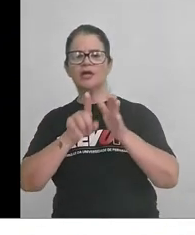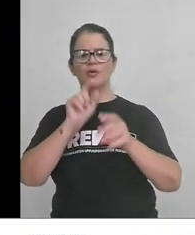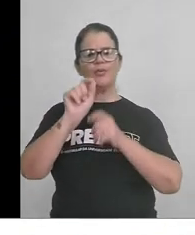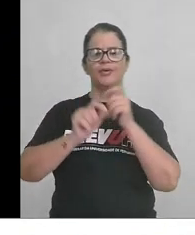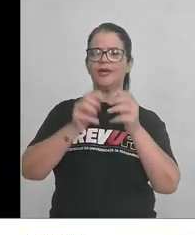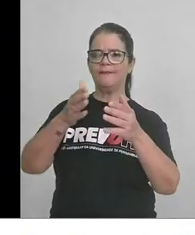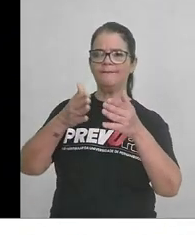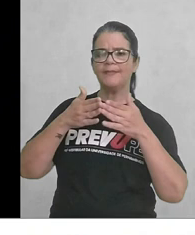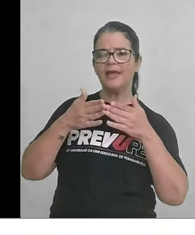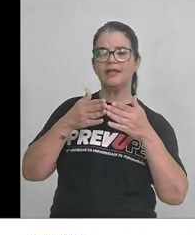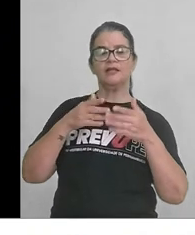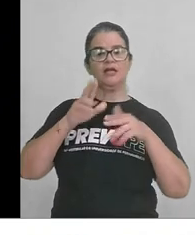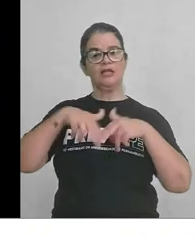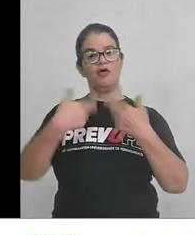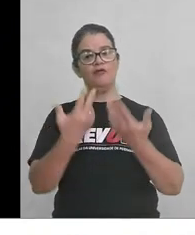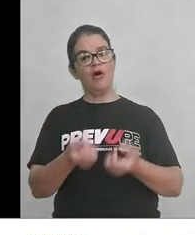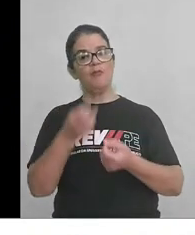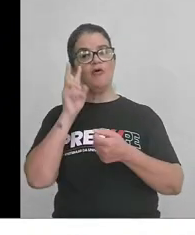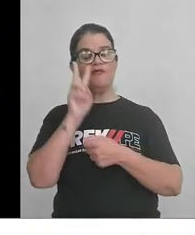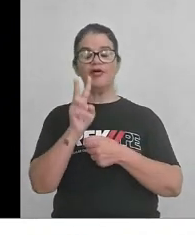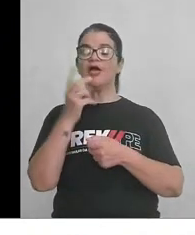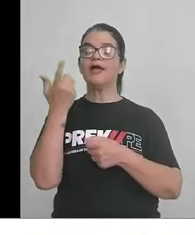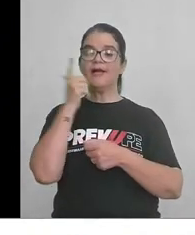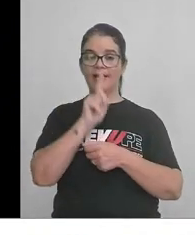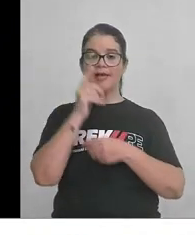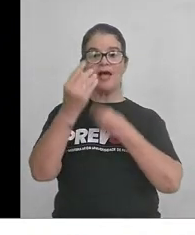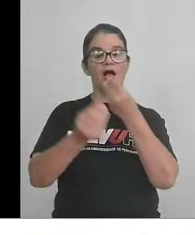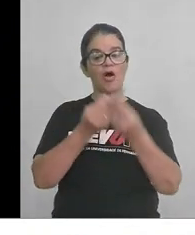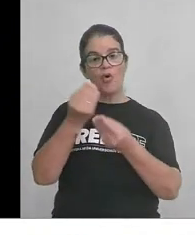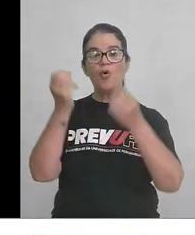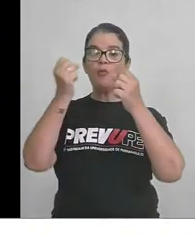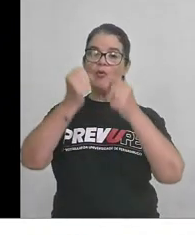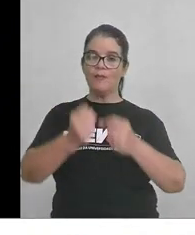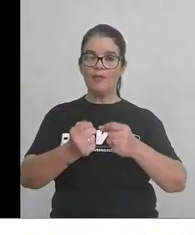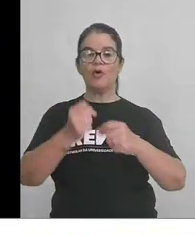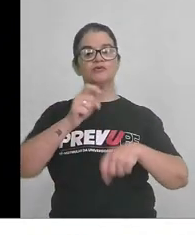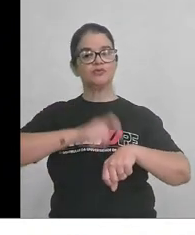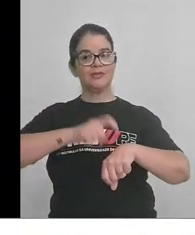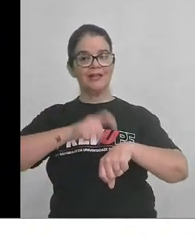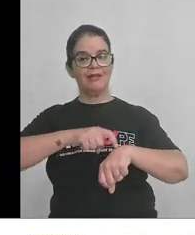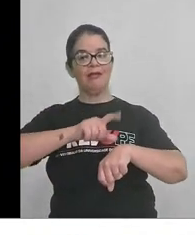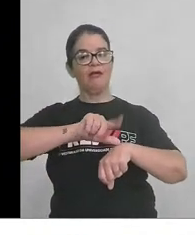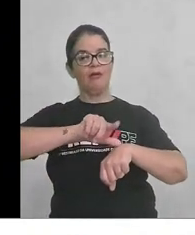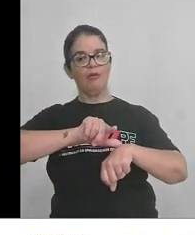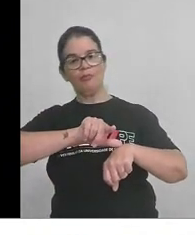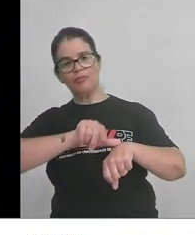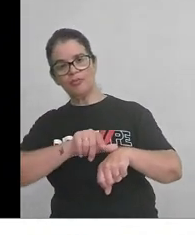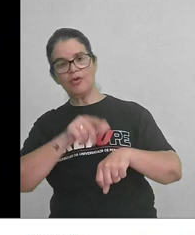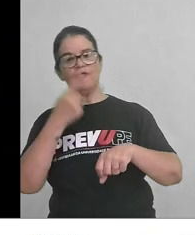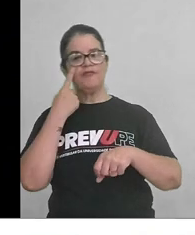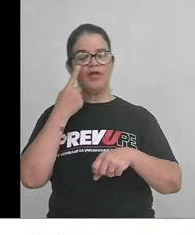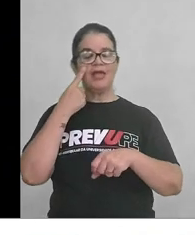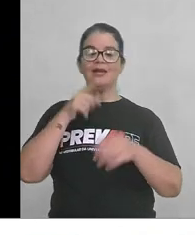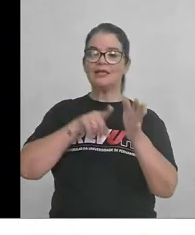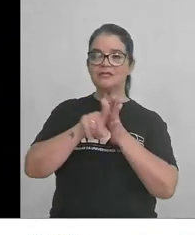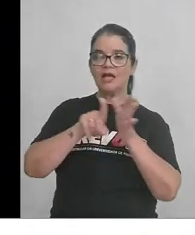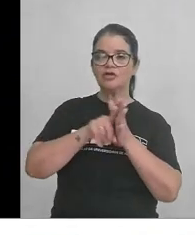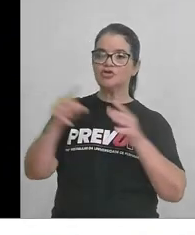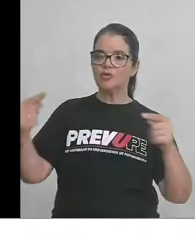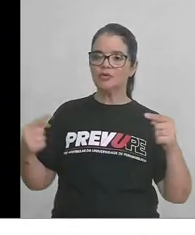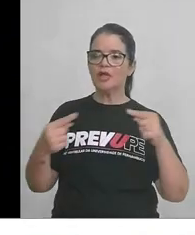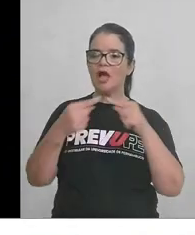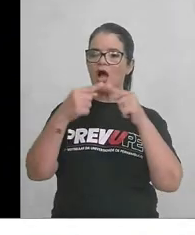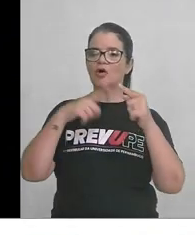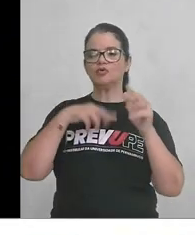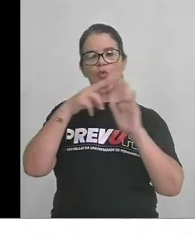eles pedem. Então, vamos ver como é que eu posso ganhar esse tempo. Aí, vem aqui. Nessa questão, de acordo